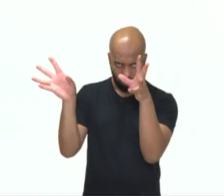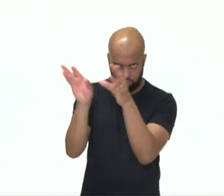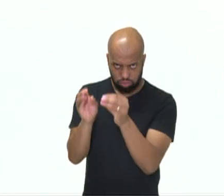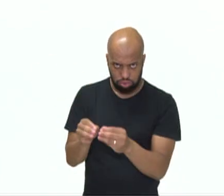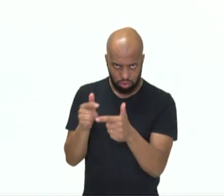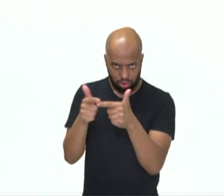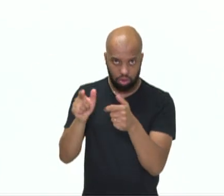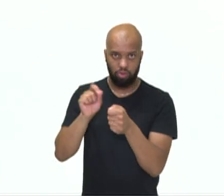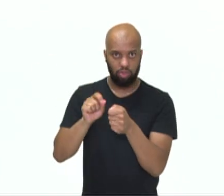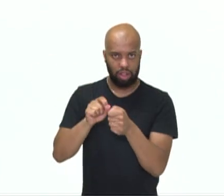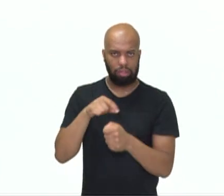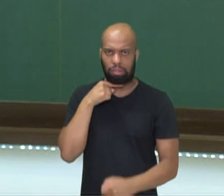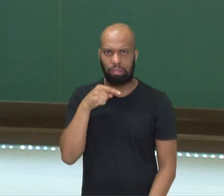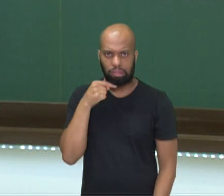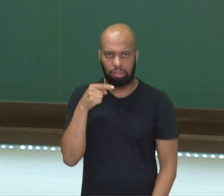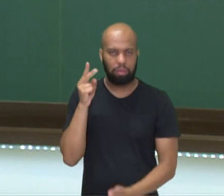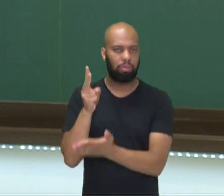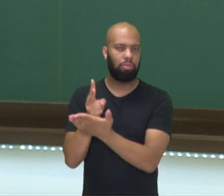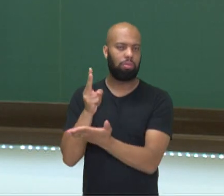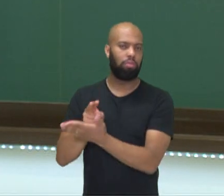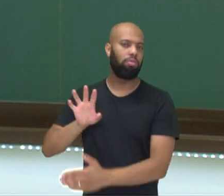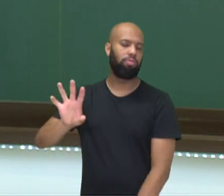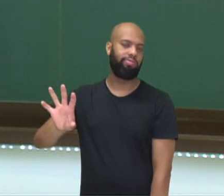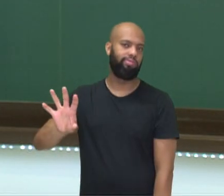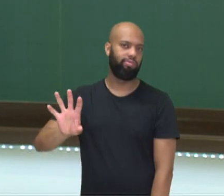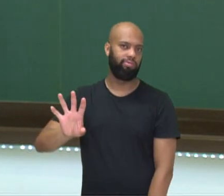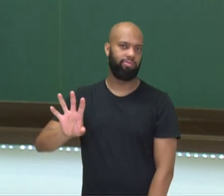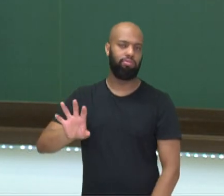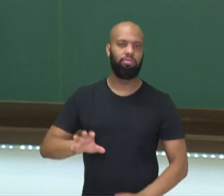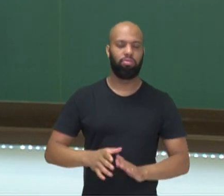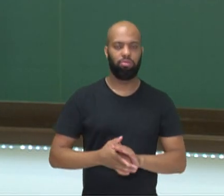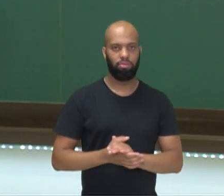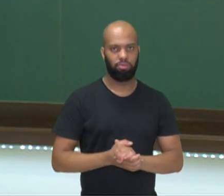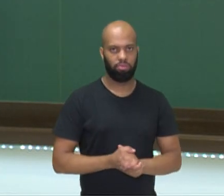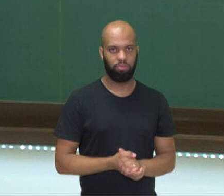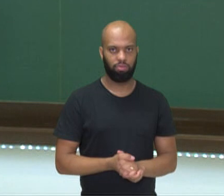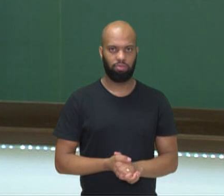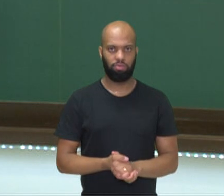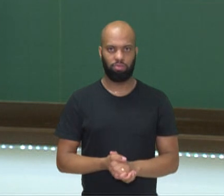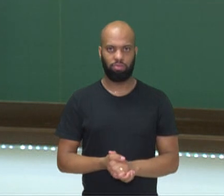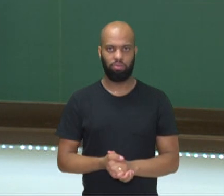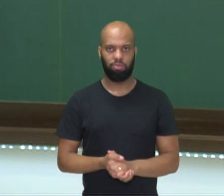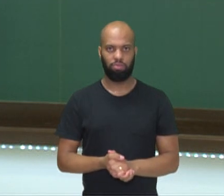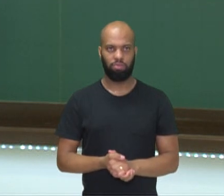simplifica o resultado. Não é o caso do menos 21, 20 avos. Então, vou deixar como está. Beleza?